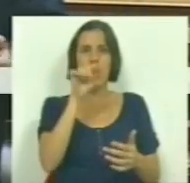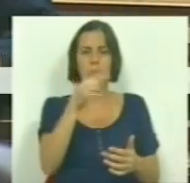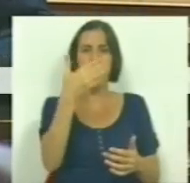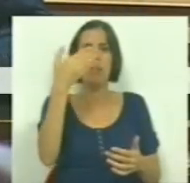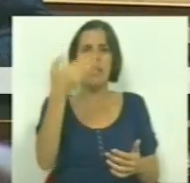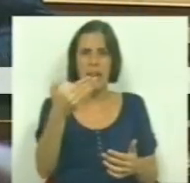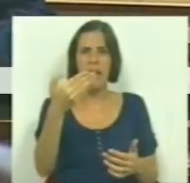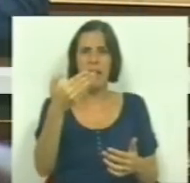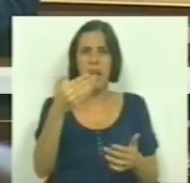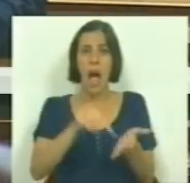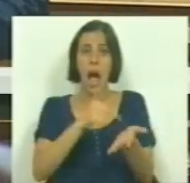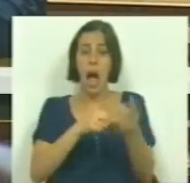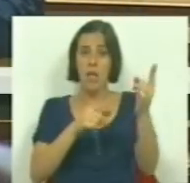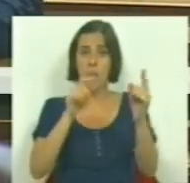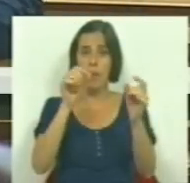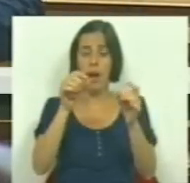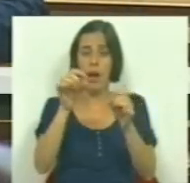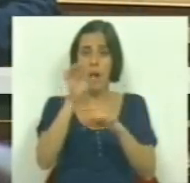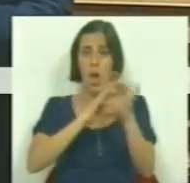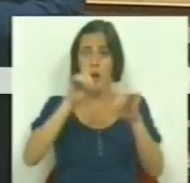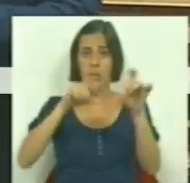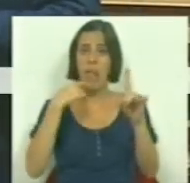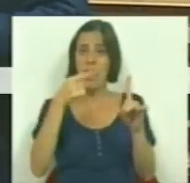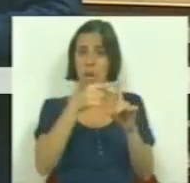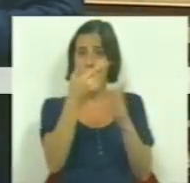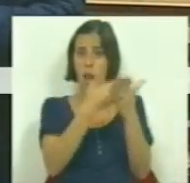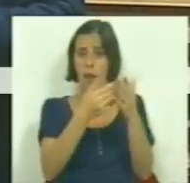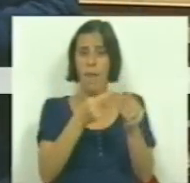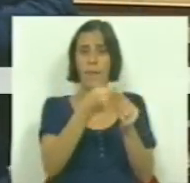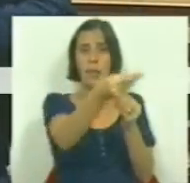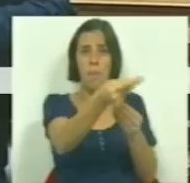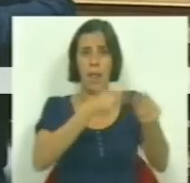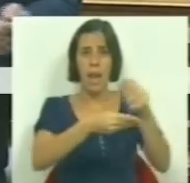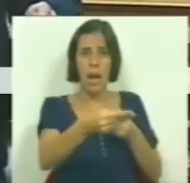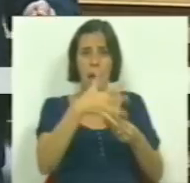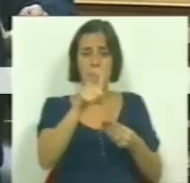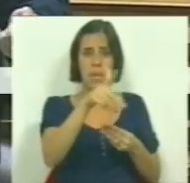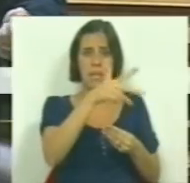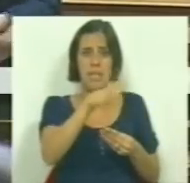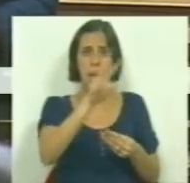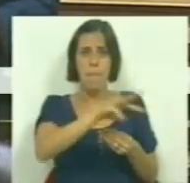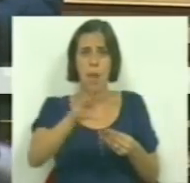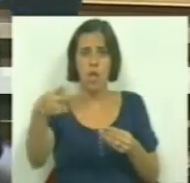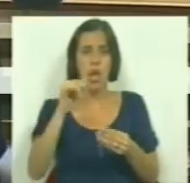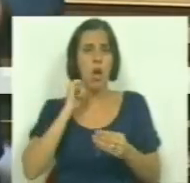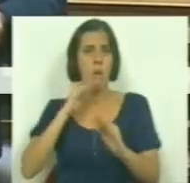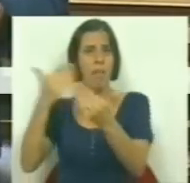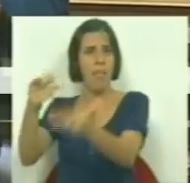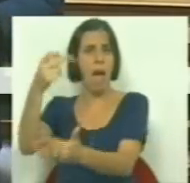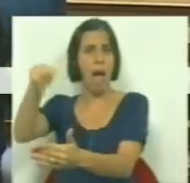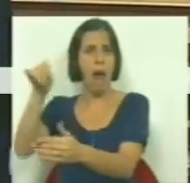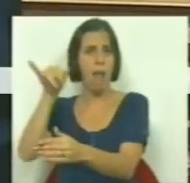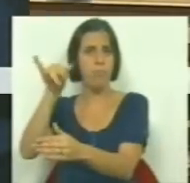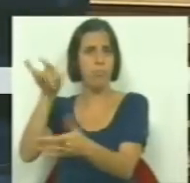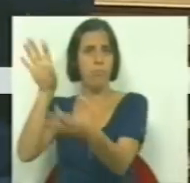,7 à espera que o Eurostat diga que aquele negócio toma lá de cá 1.100 milhões de euros para a concessão da ANA